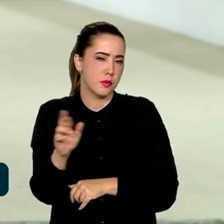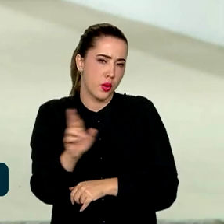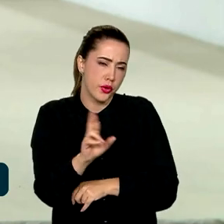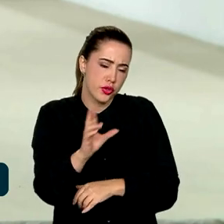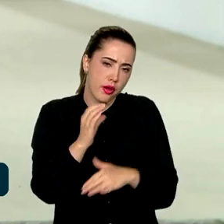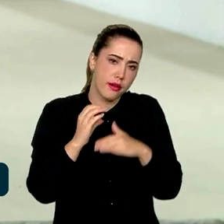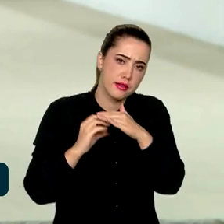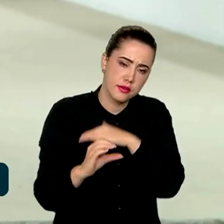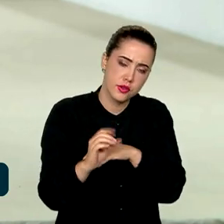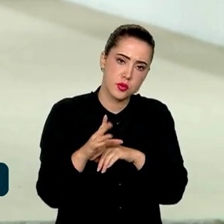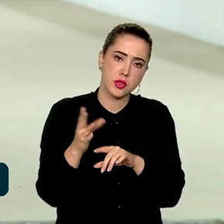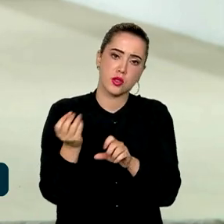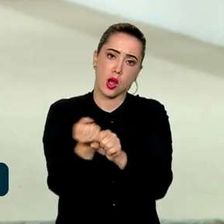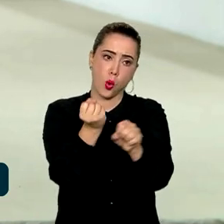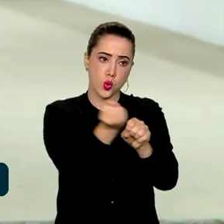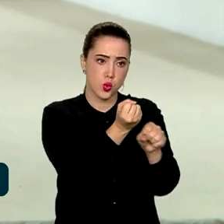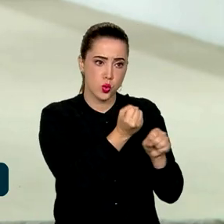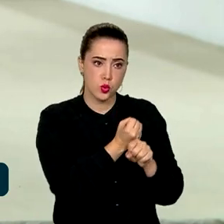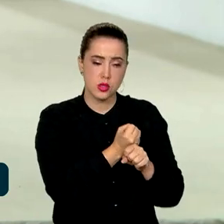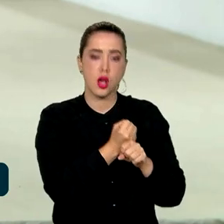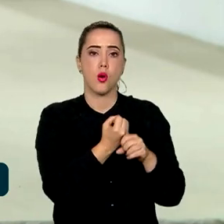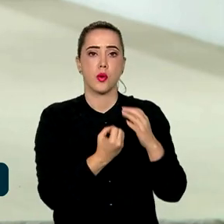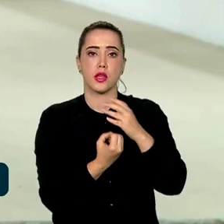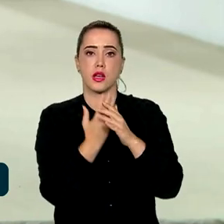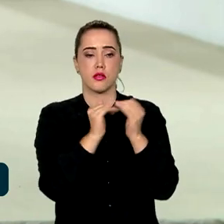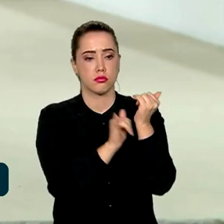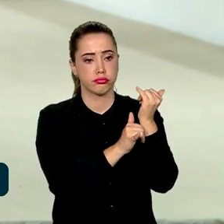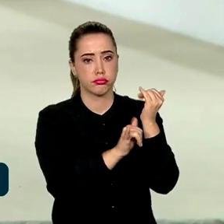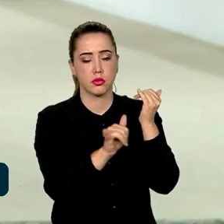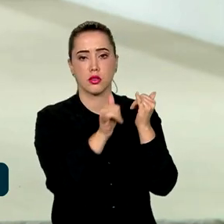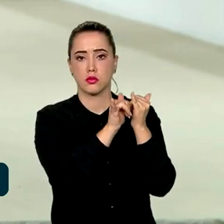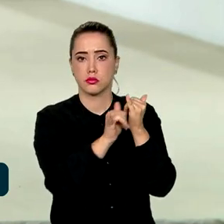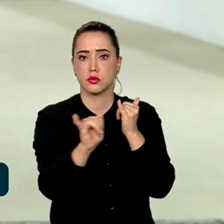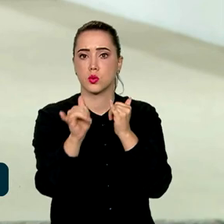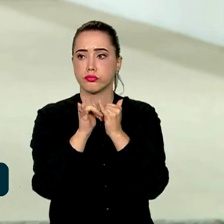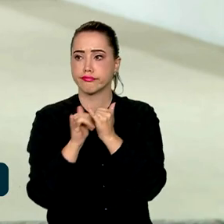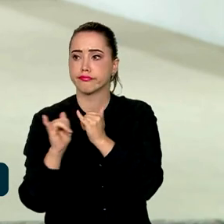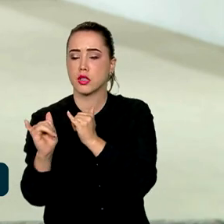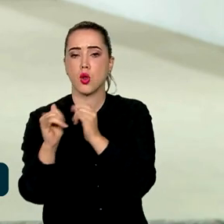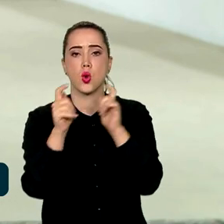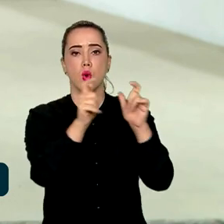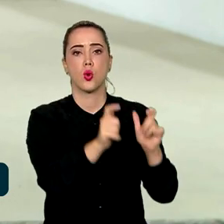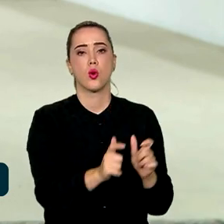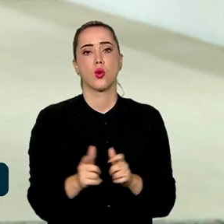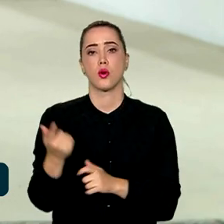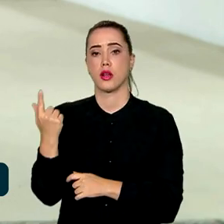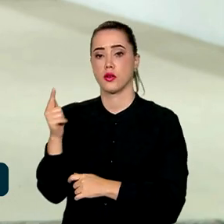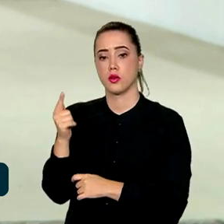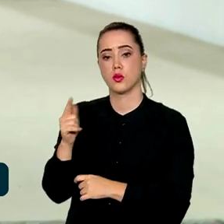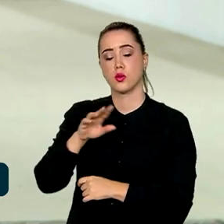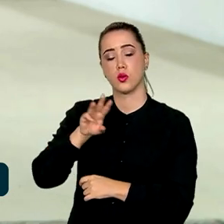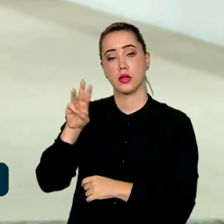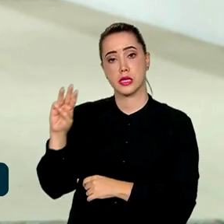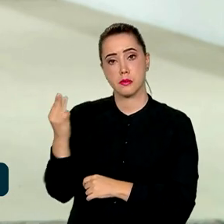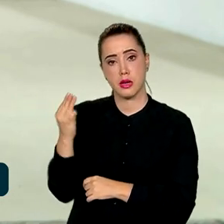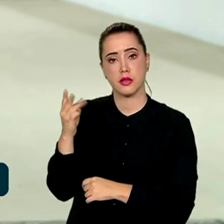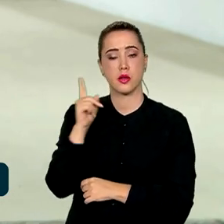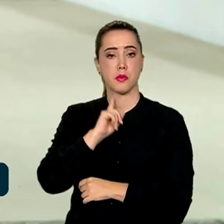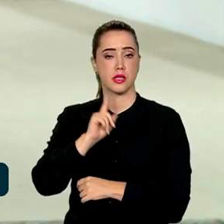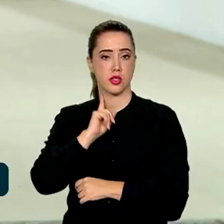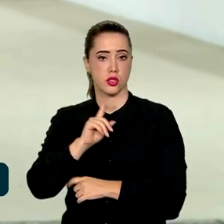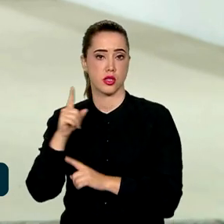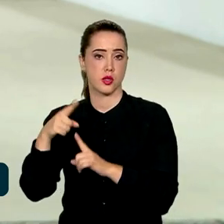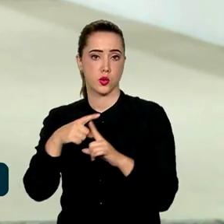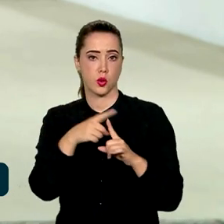reais em investimentos na construção e operação de linhas de transmissão e subestações nos estados de Goiás, Maranhão, Minas Gerais,